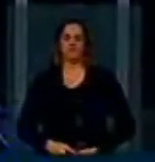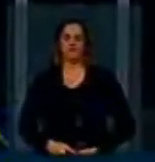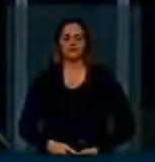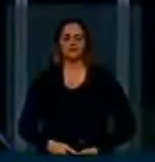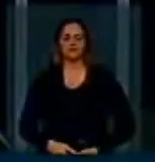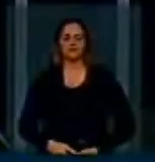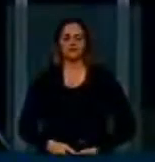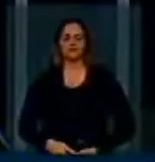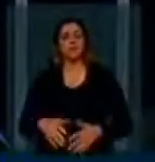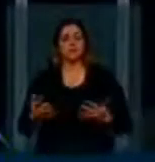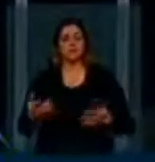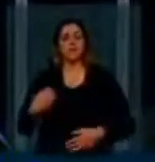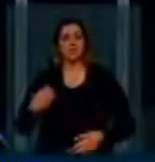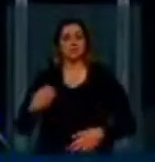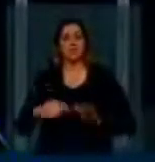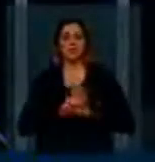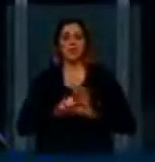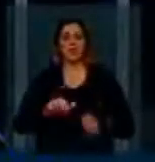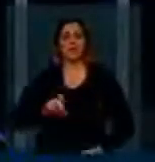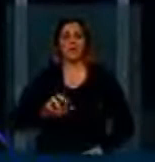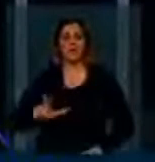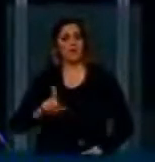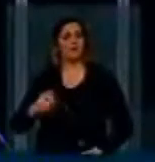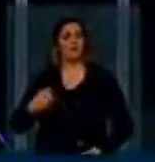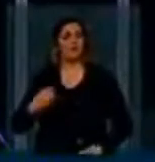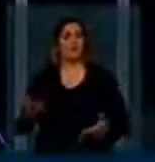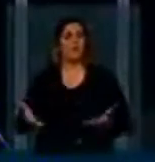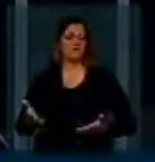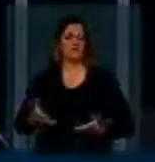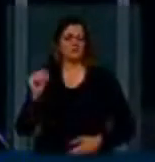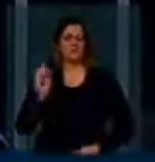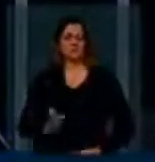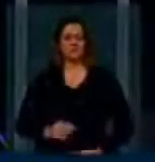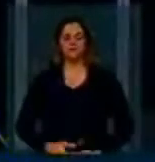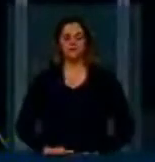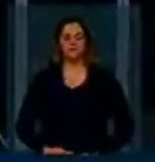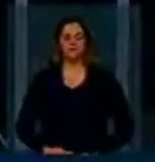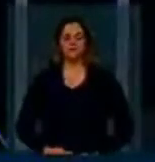autoral em vigor hoje no país. Eu queria terminar, presidente, dizendo o seguinte.